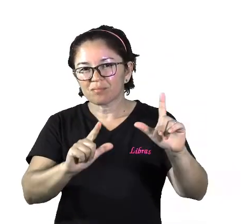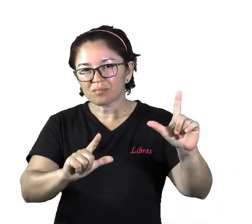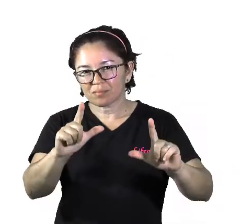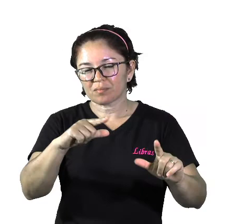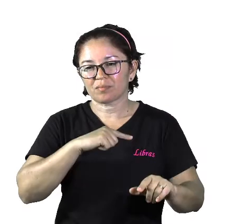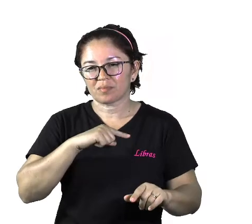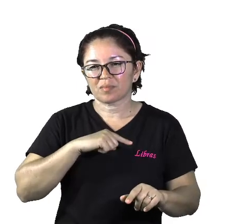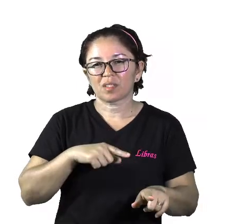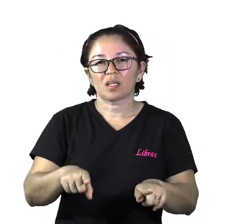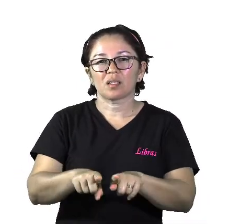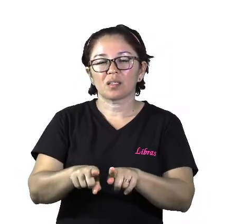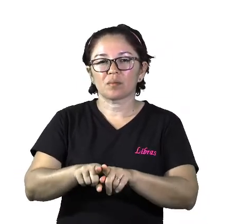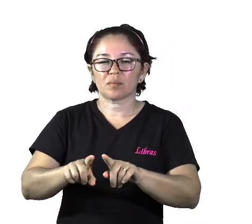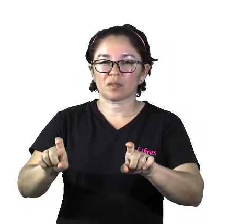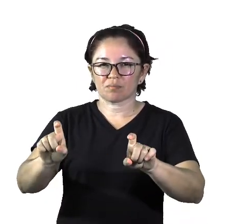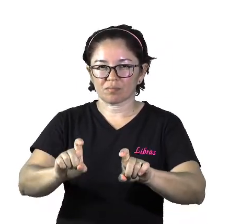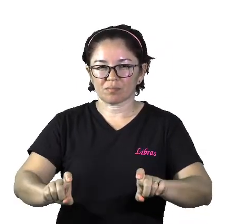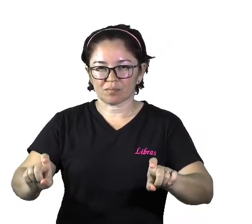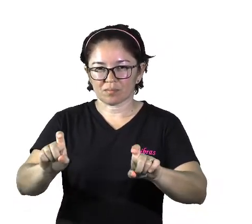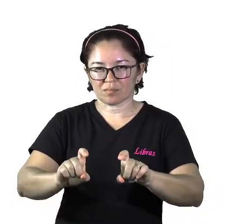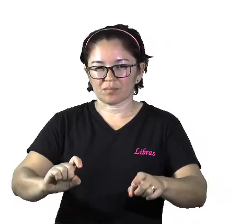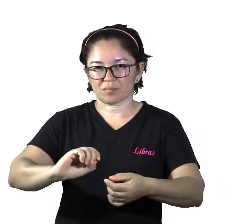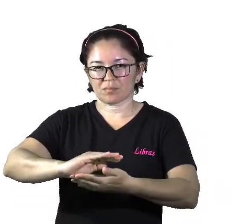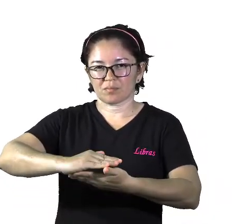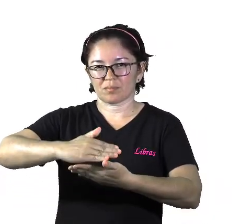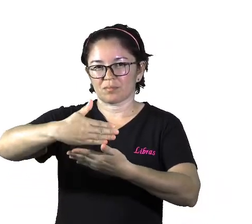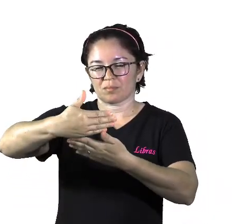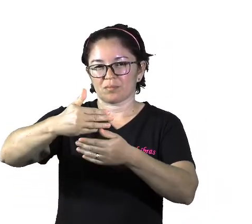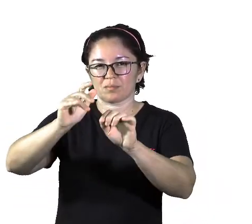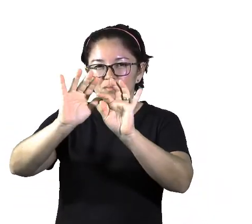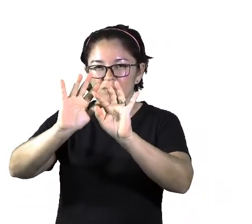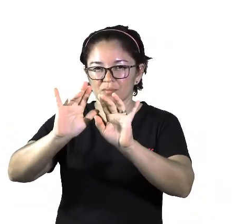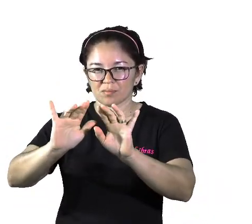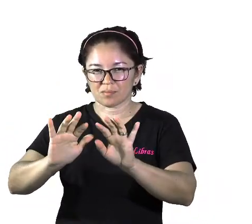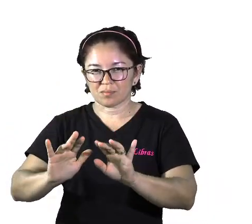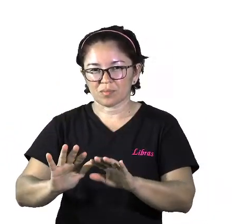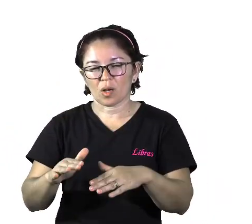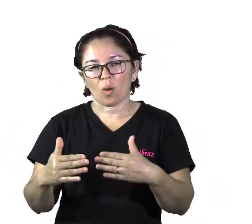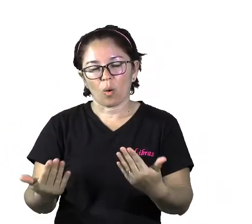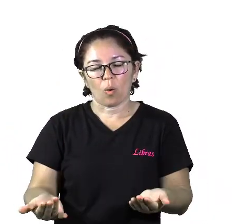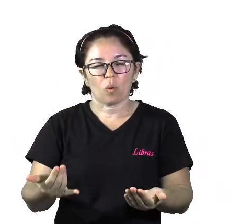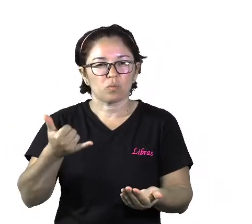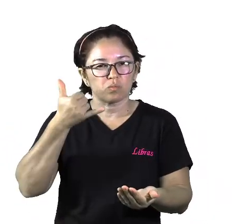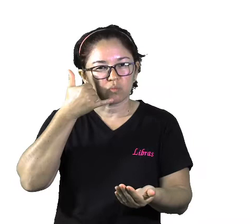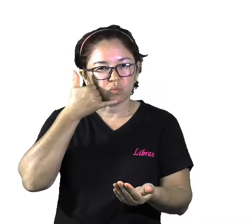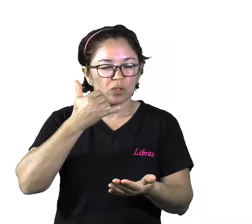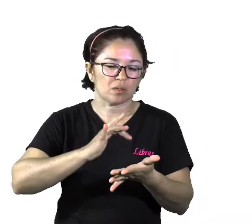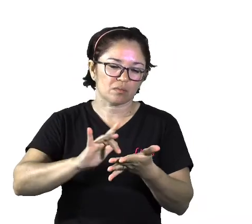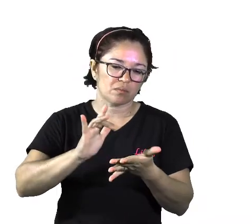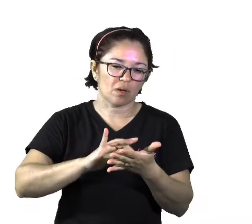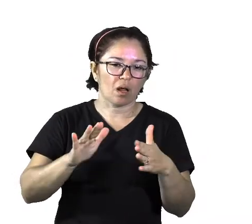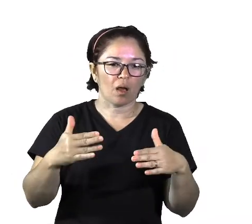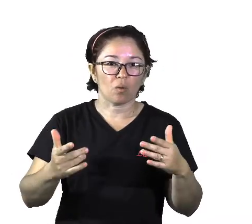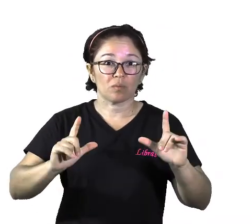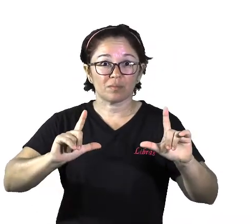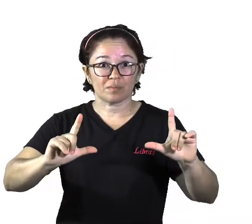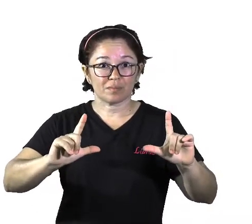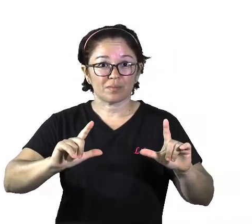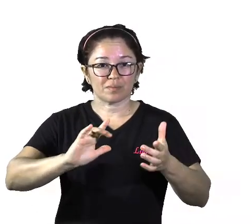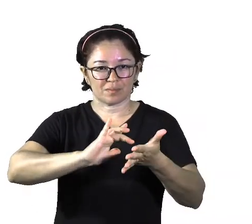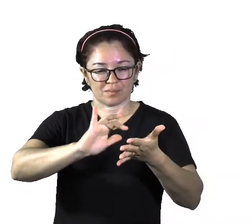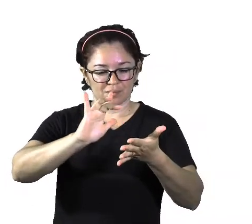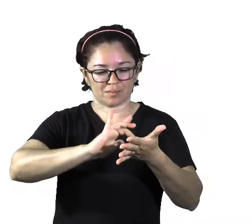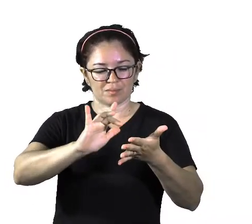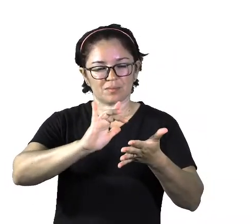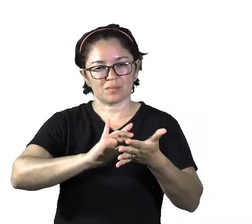que são veiculadas pelos nossos celulares, os tablets, né? Que oferecem vários meios para se